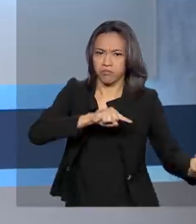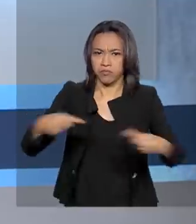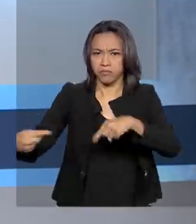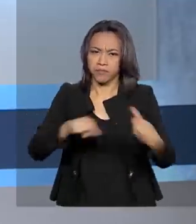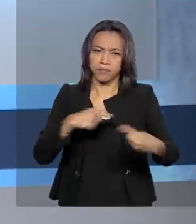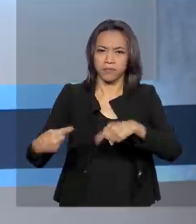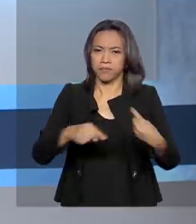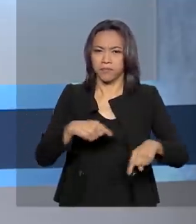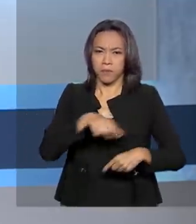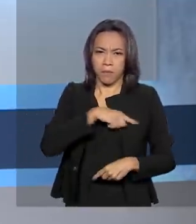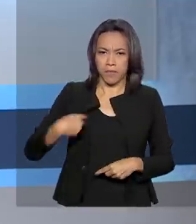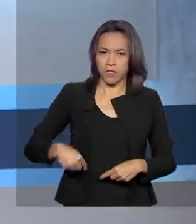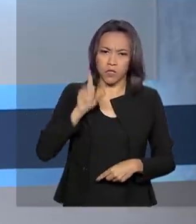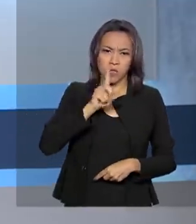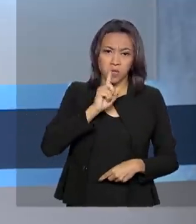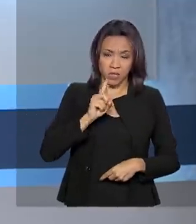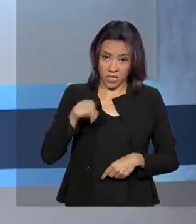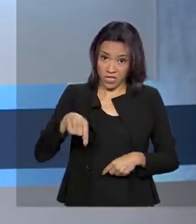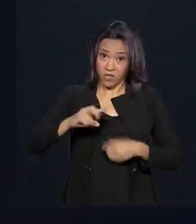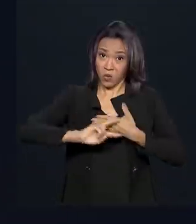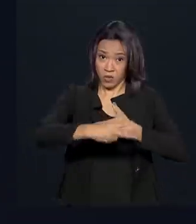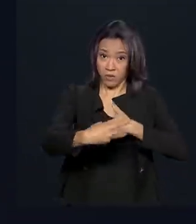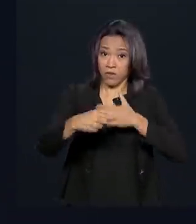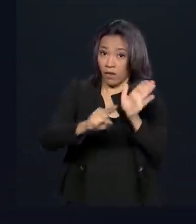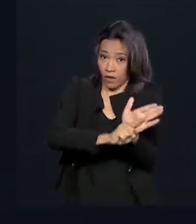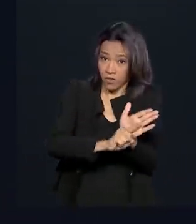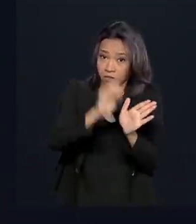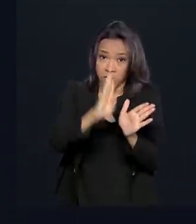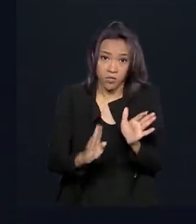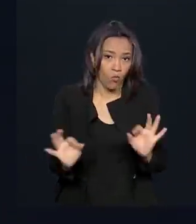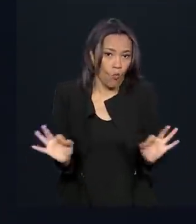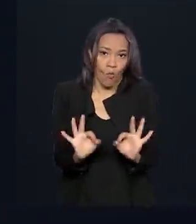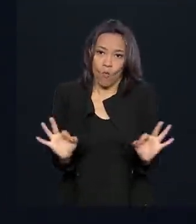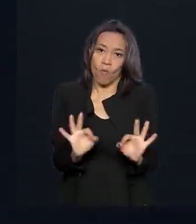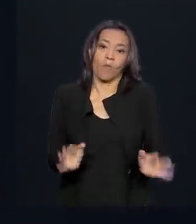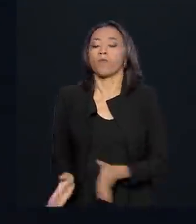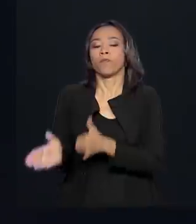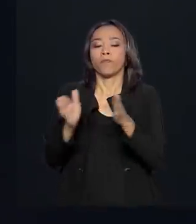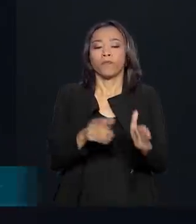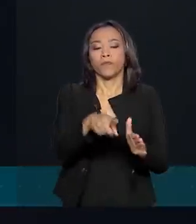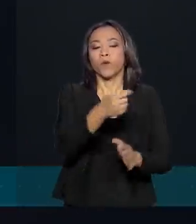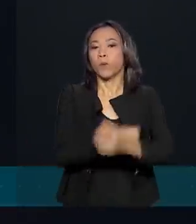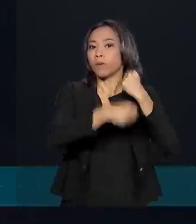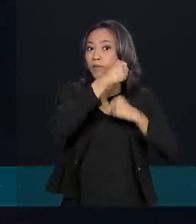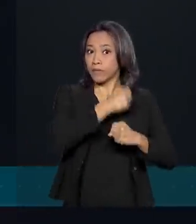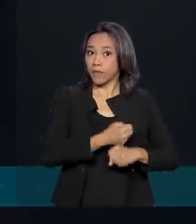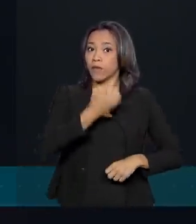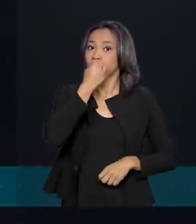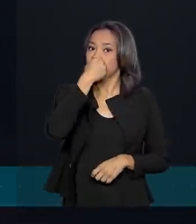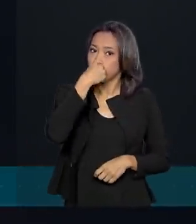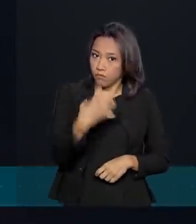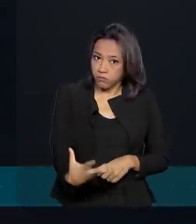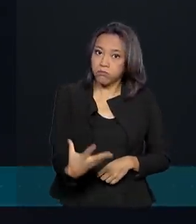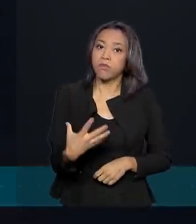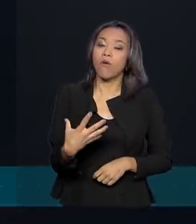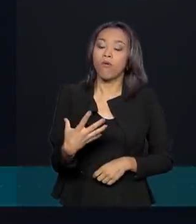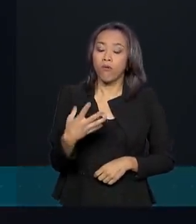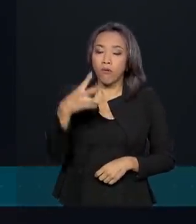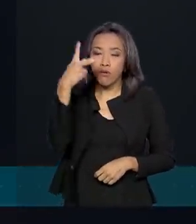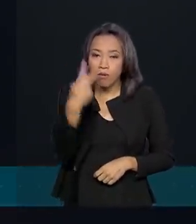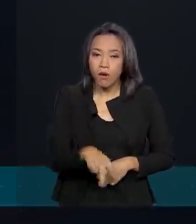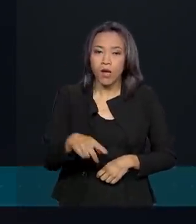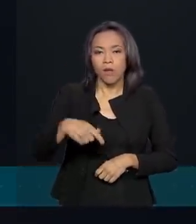ter efeitos negativos para o Brasil. O ano passado foi um ano muito bom para a agropecuária